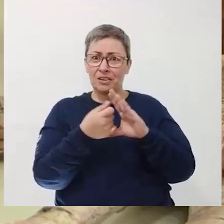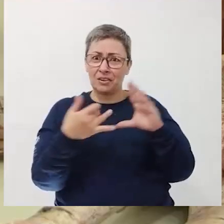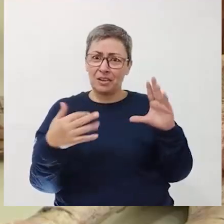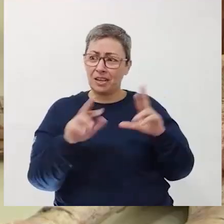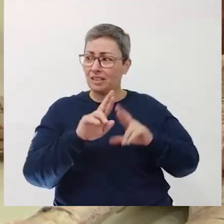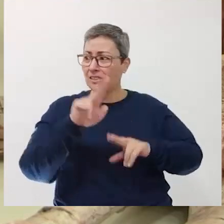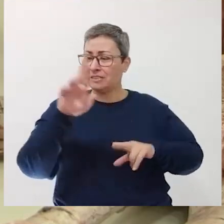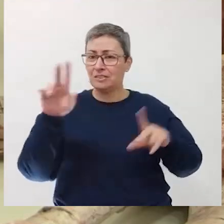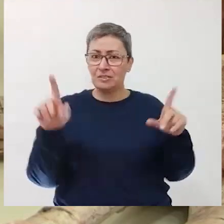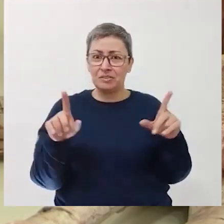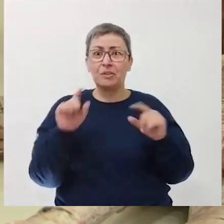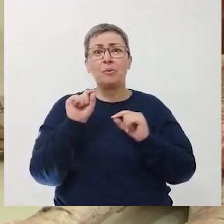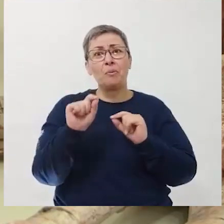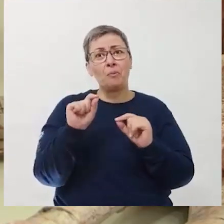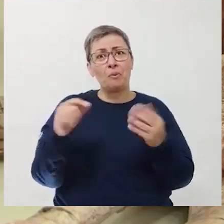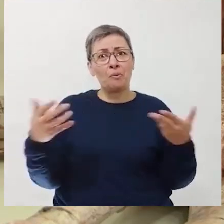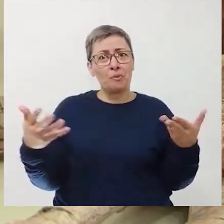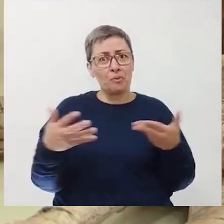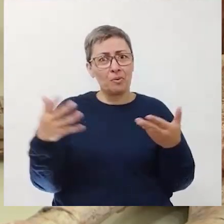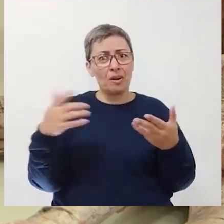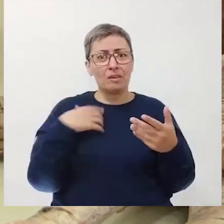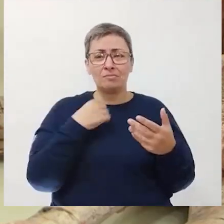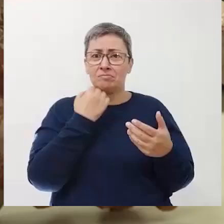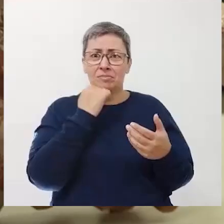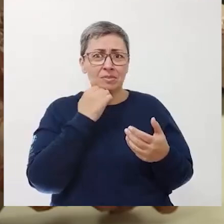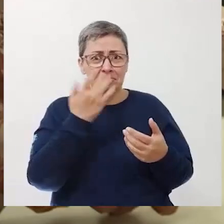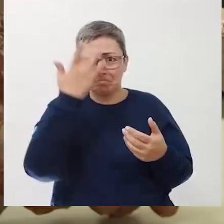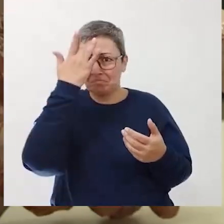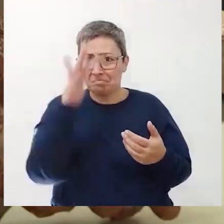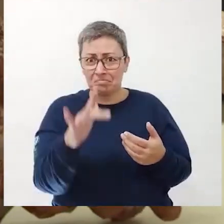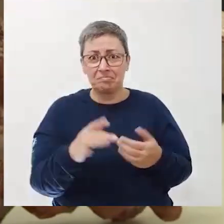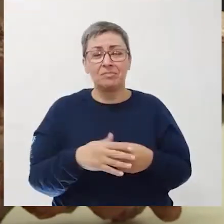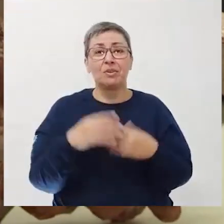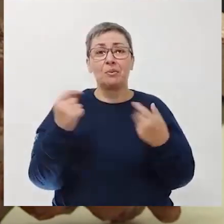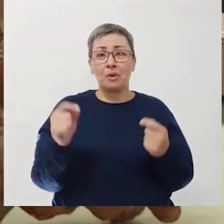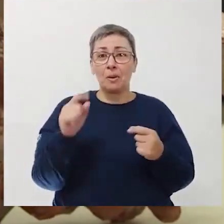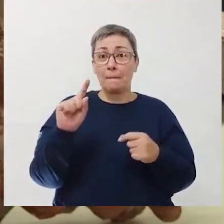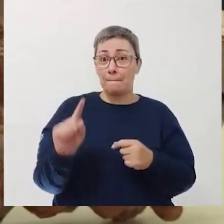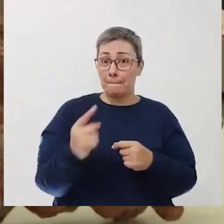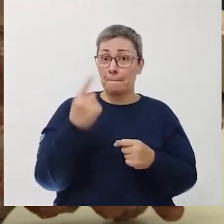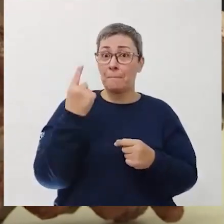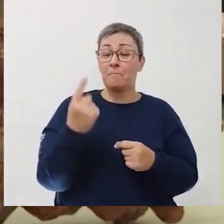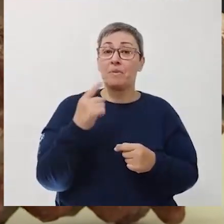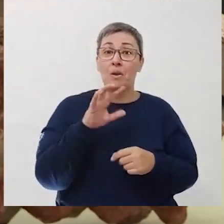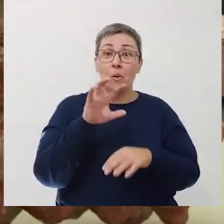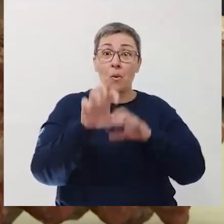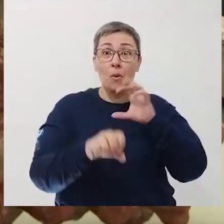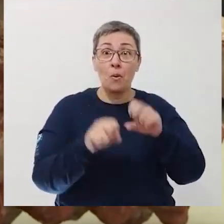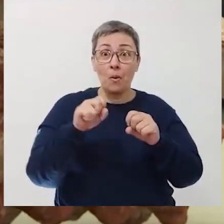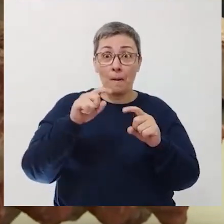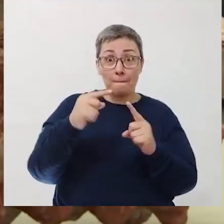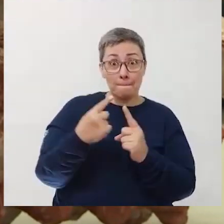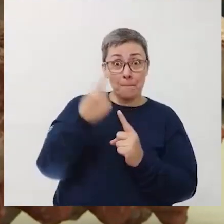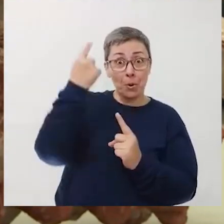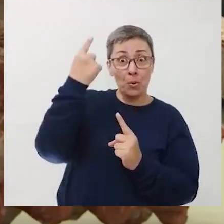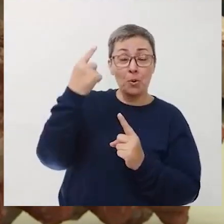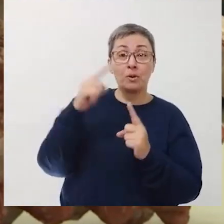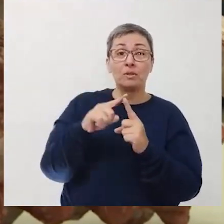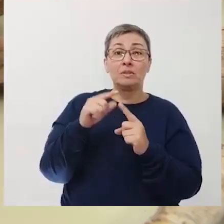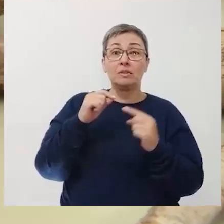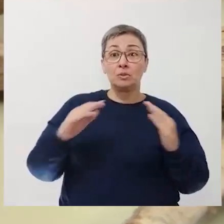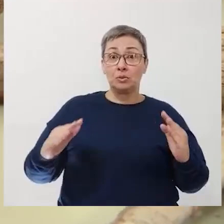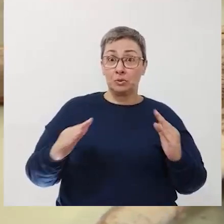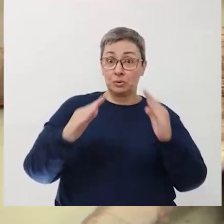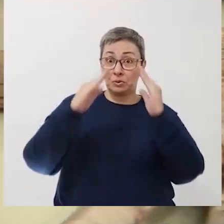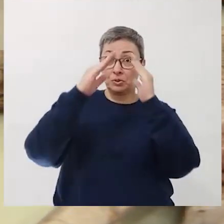características diferentes, que até então a ciência não sabia. Ele é o primeiro predador topo de cadeia,